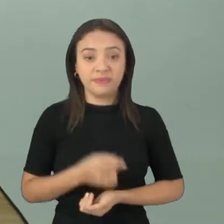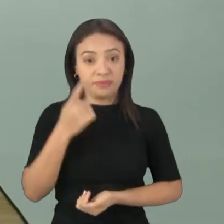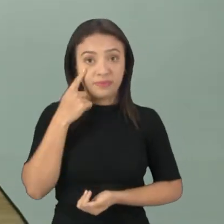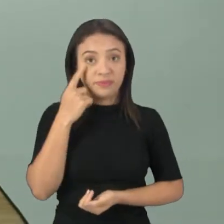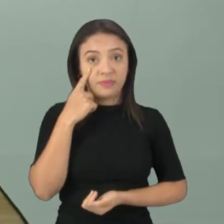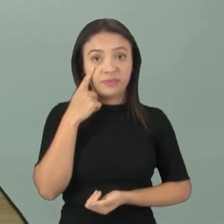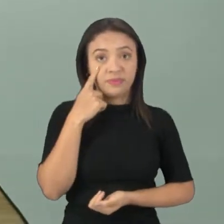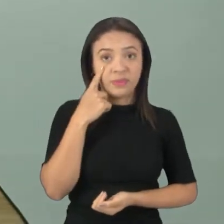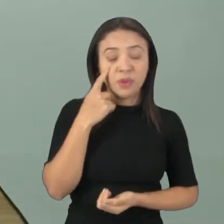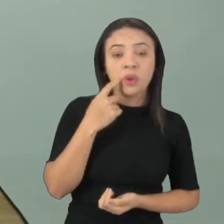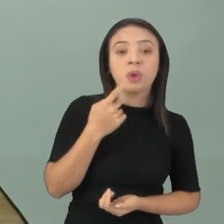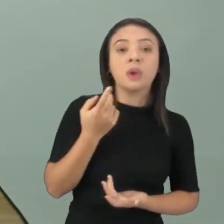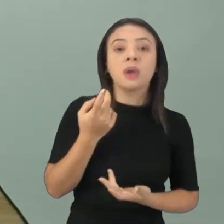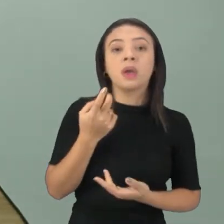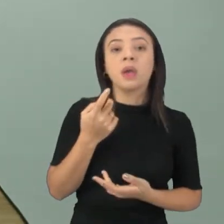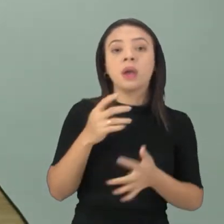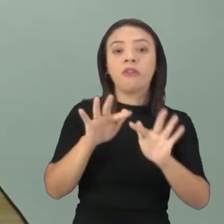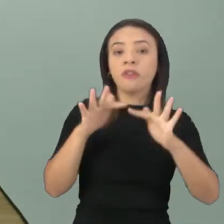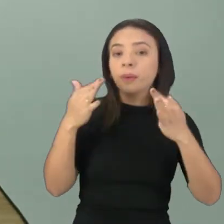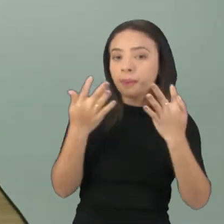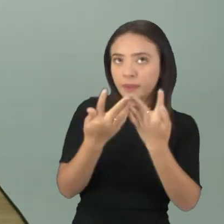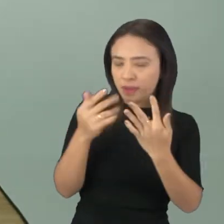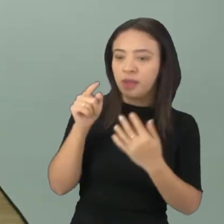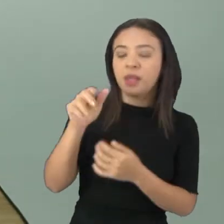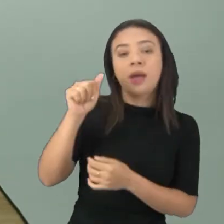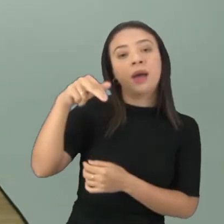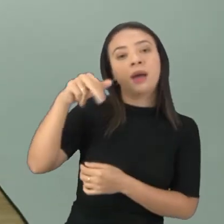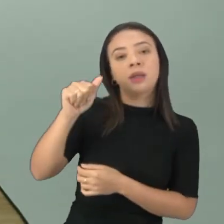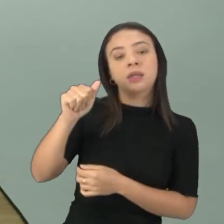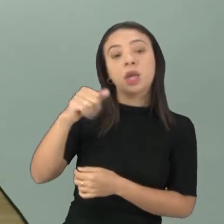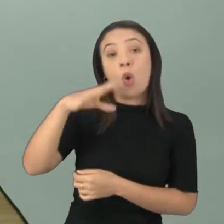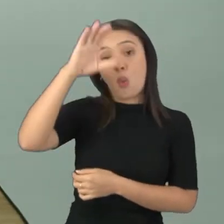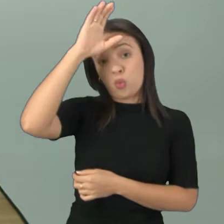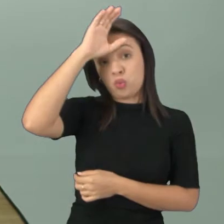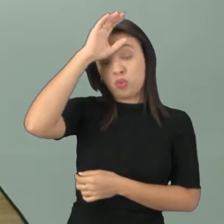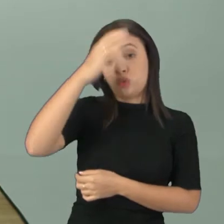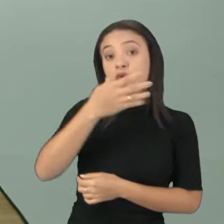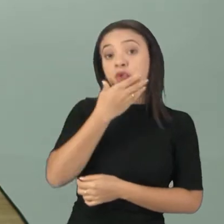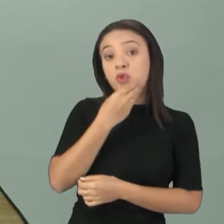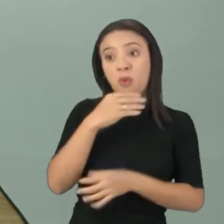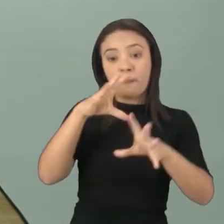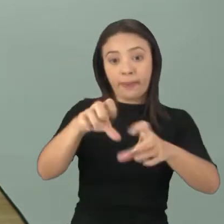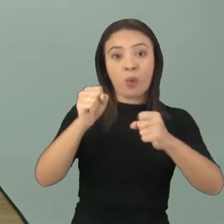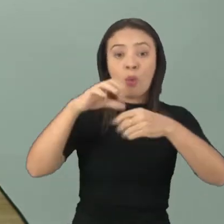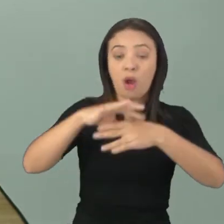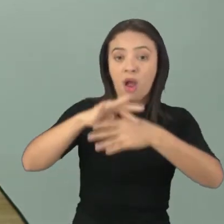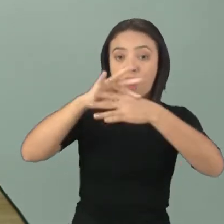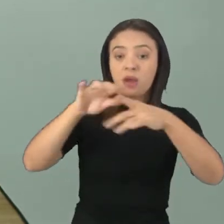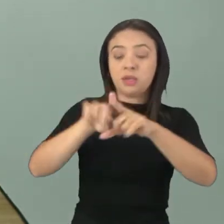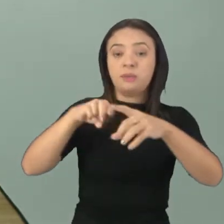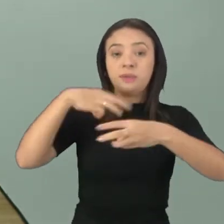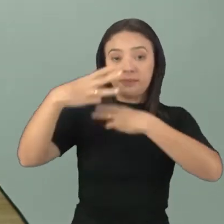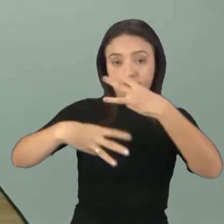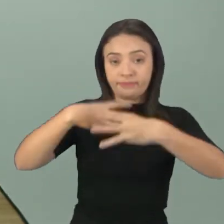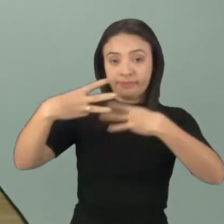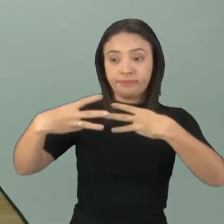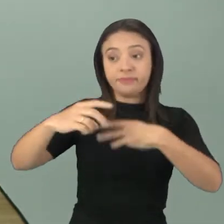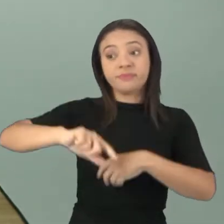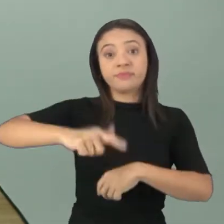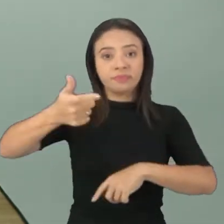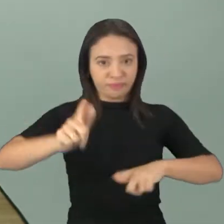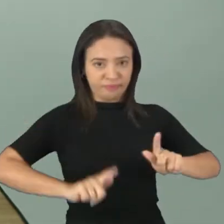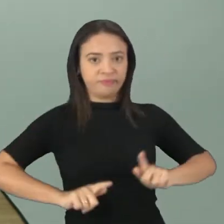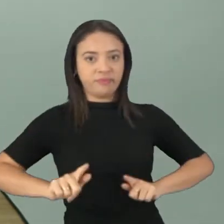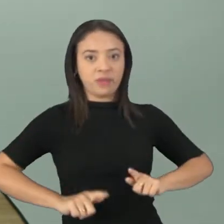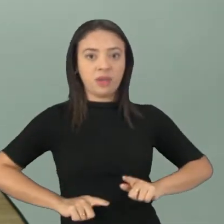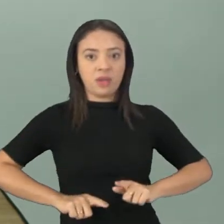esse caso da família da Ana. O tio dela colocou muita carne e muito macarrão. Já a outra prima,